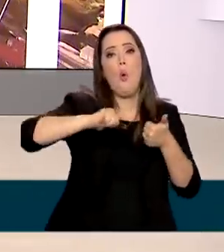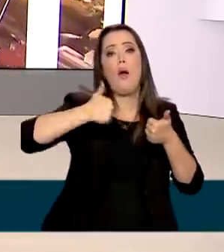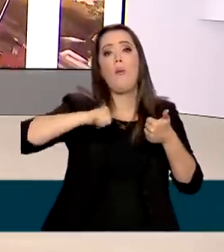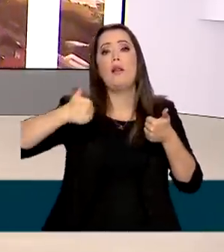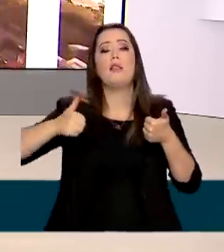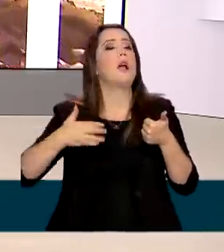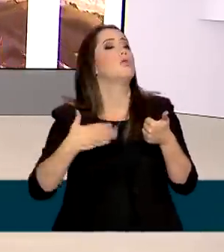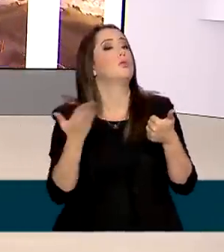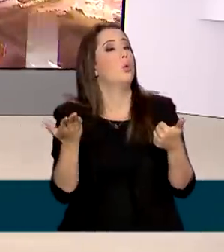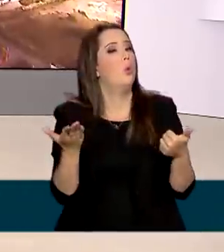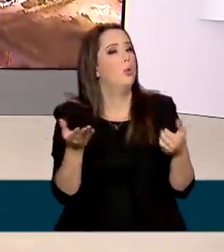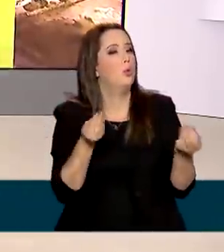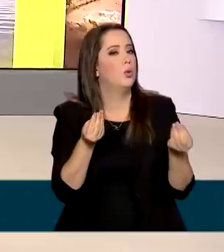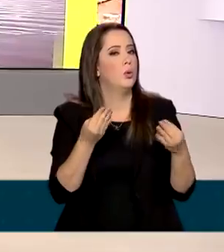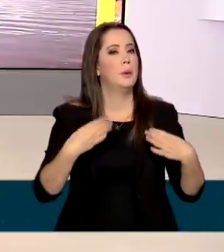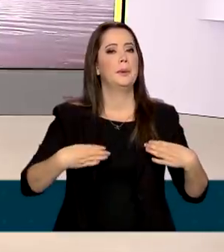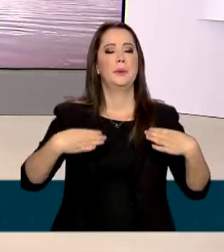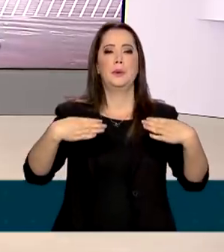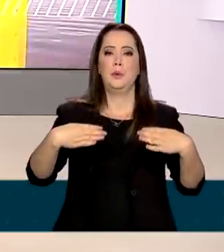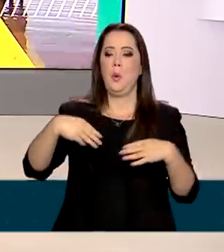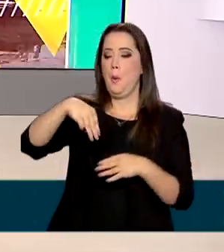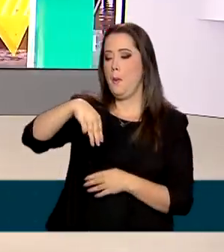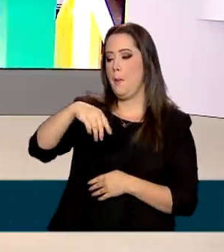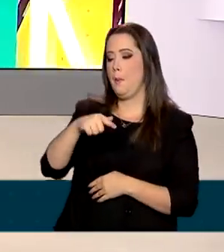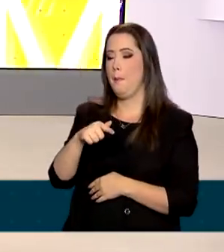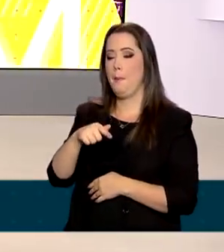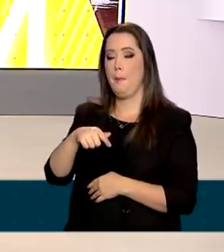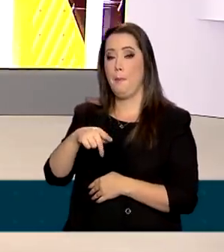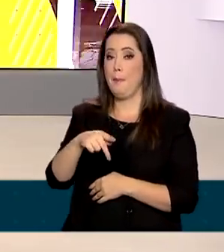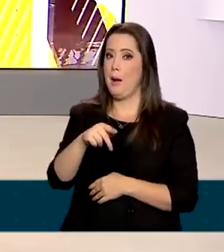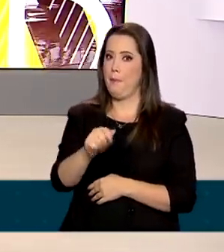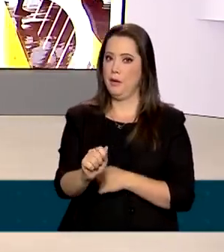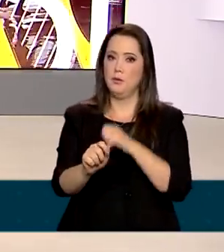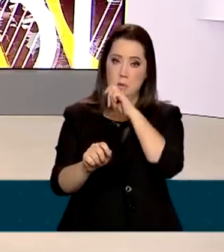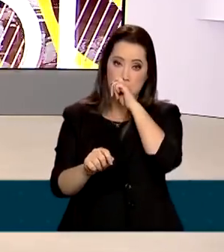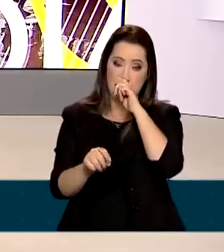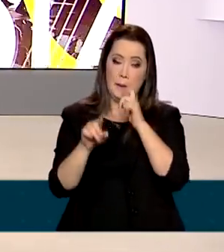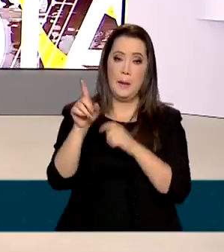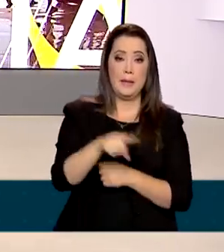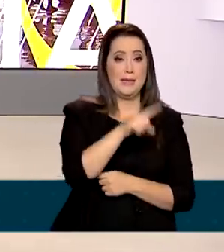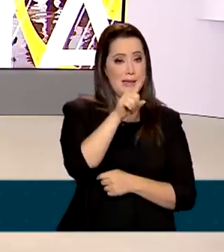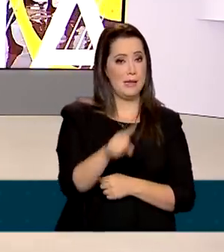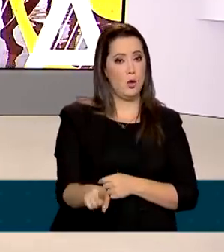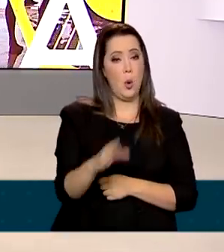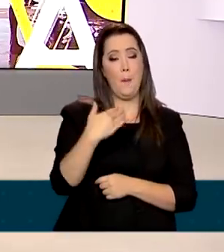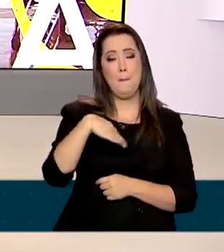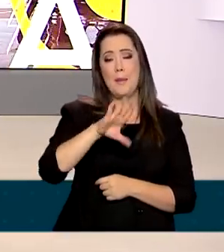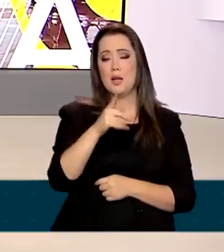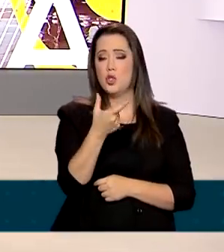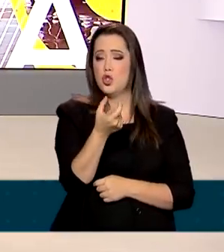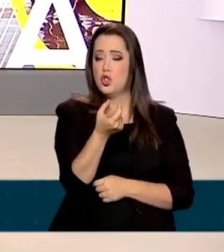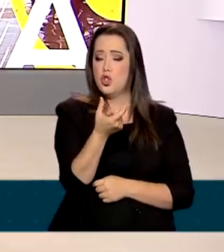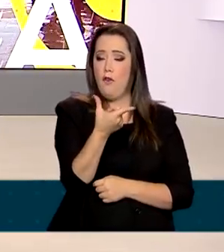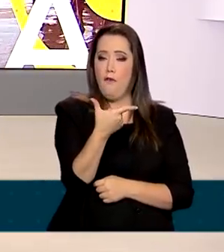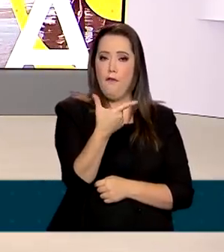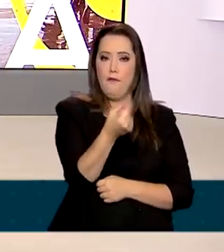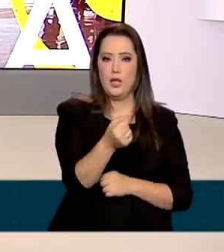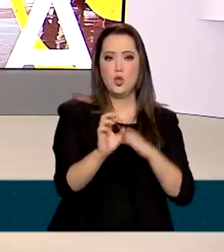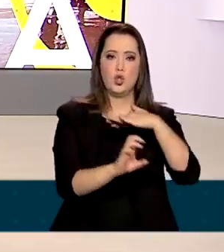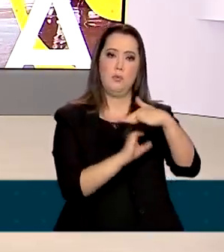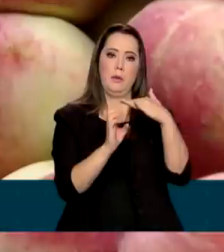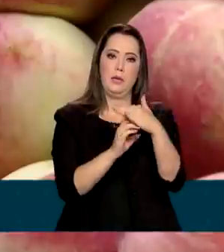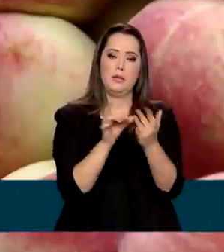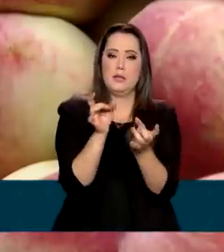Agricultura, que recentemente suspendeu a comercialização de mais de 20 marcas de azeite de oliva.